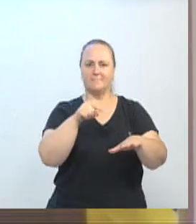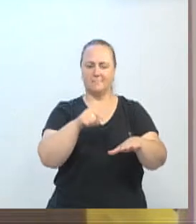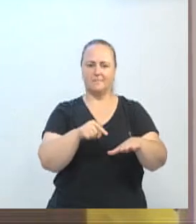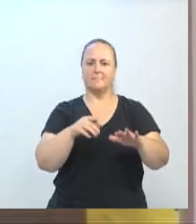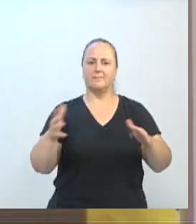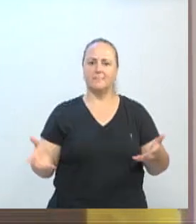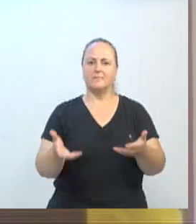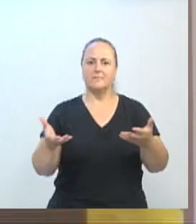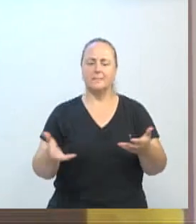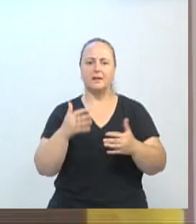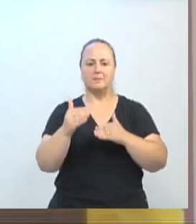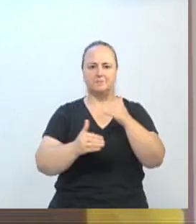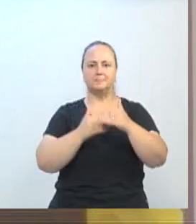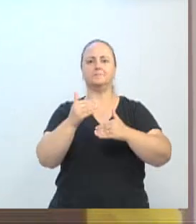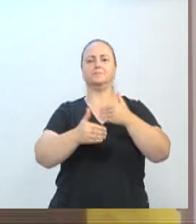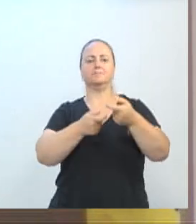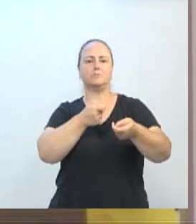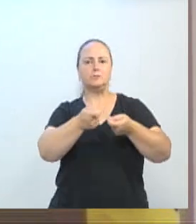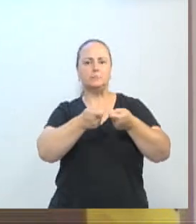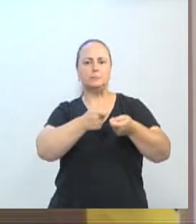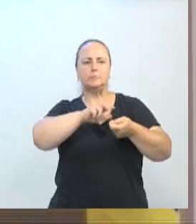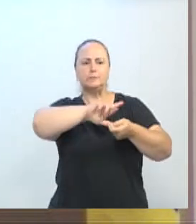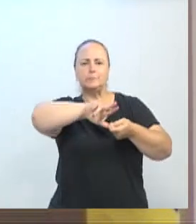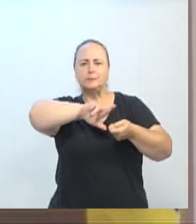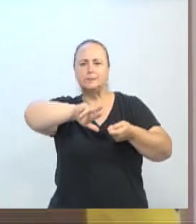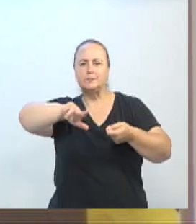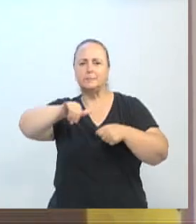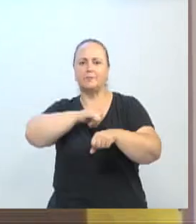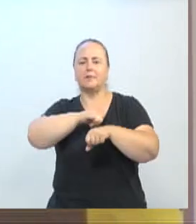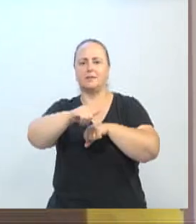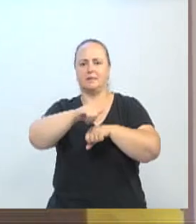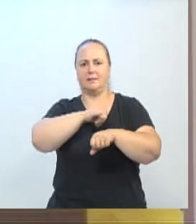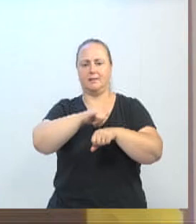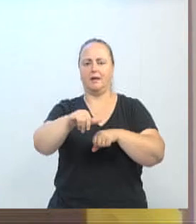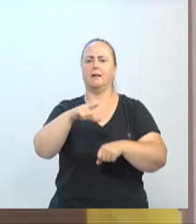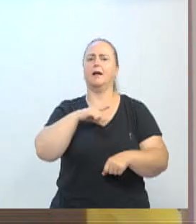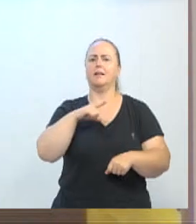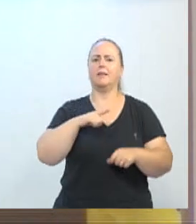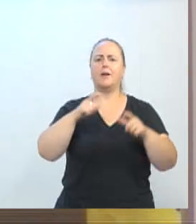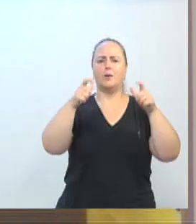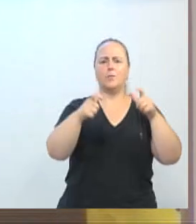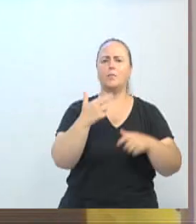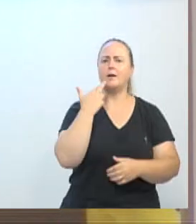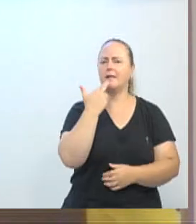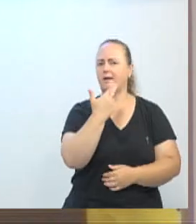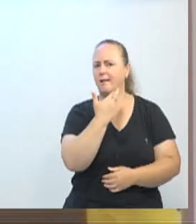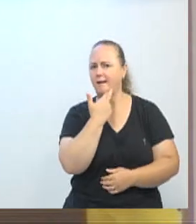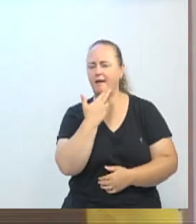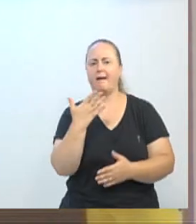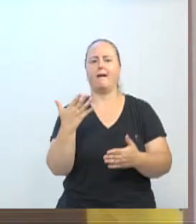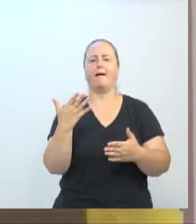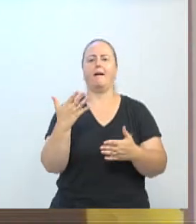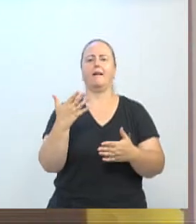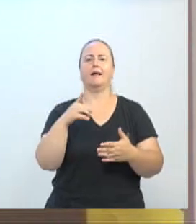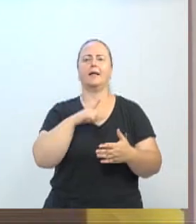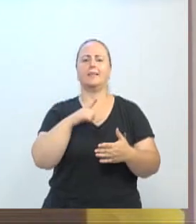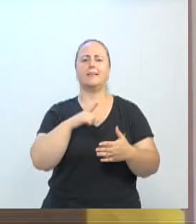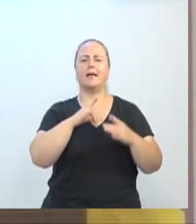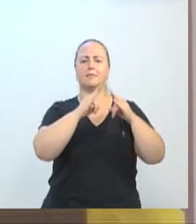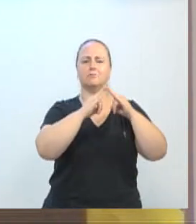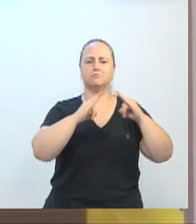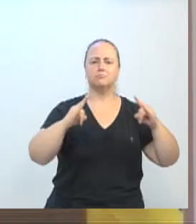promove o desenvolvimento econômico de diversas formas. Tem a pousada, restaurante e agora mostraram que é